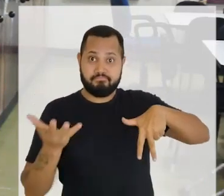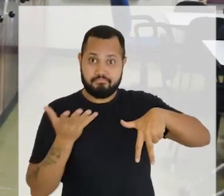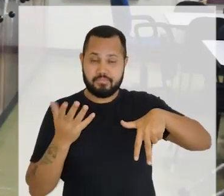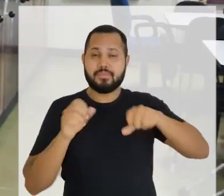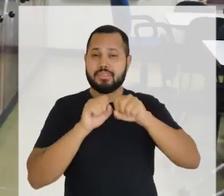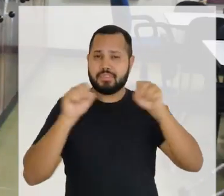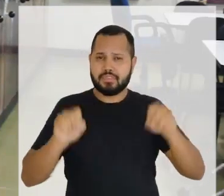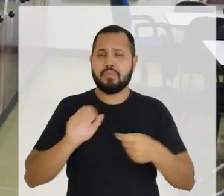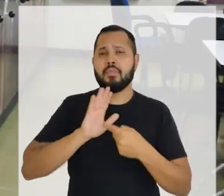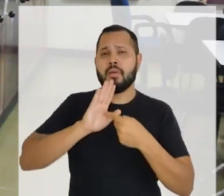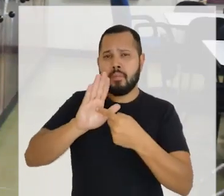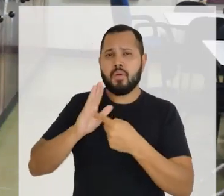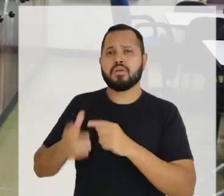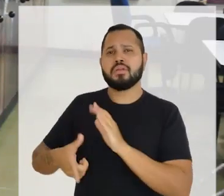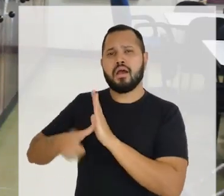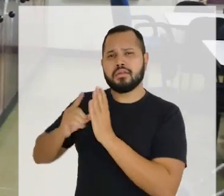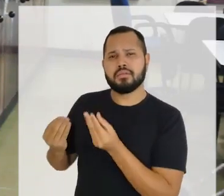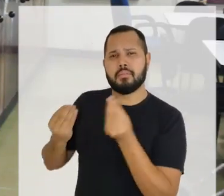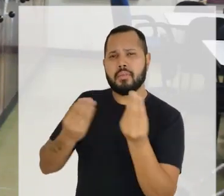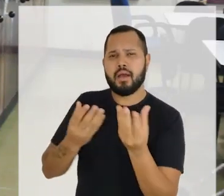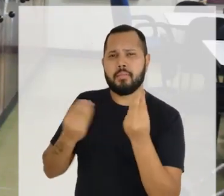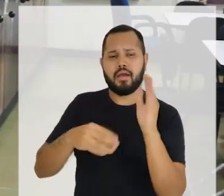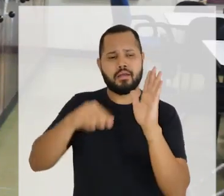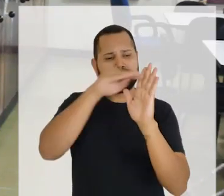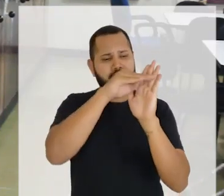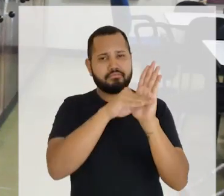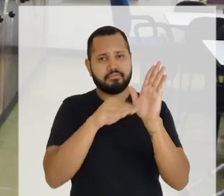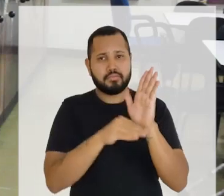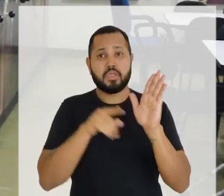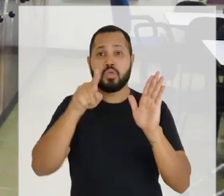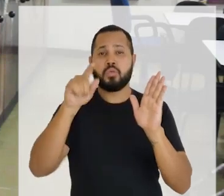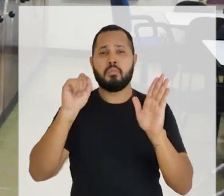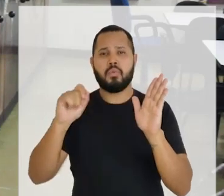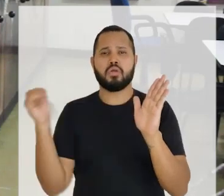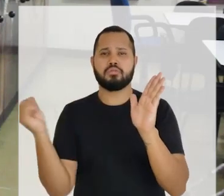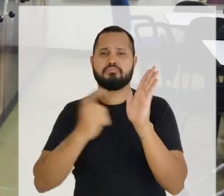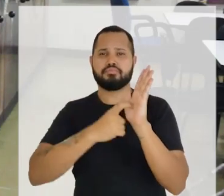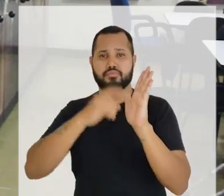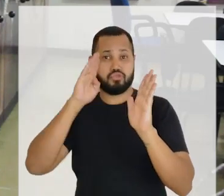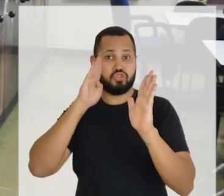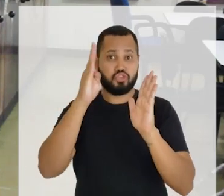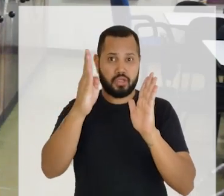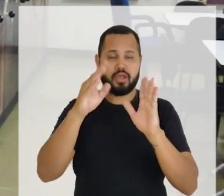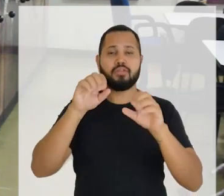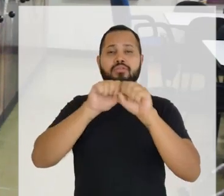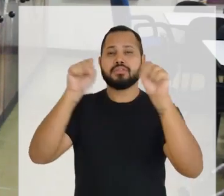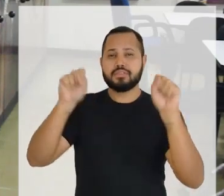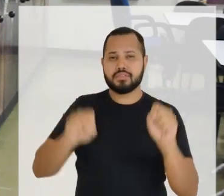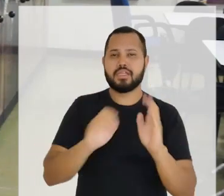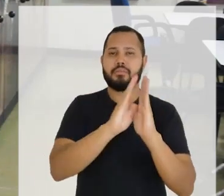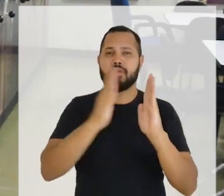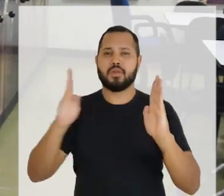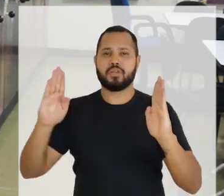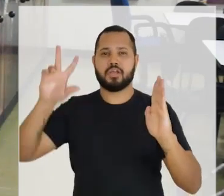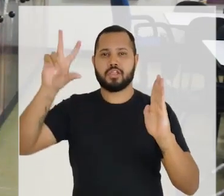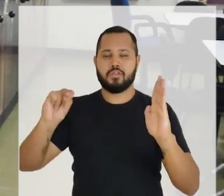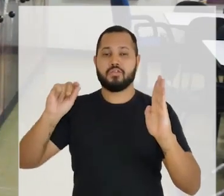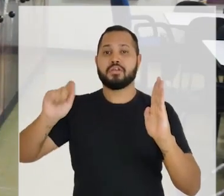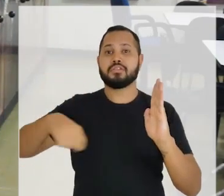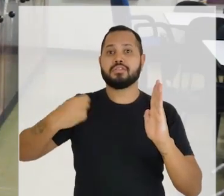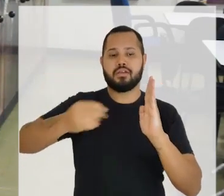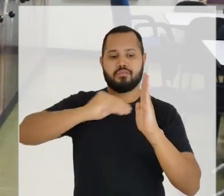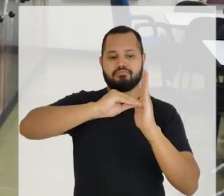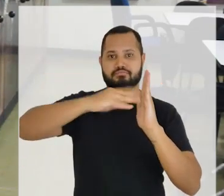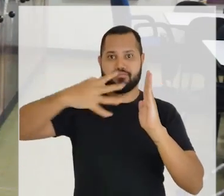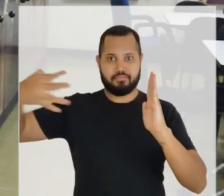como um grande expositor das obras doadas, e é possível indicar que as obras se destinam ao sistema de bibliotecas da